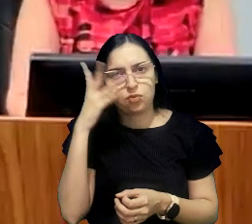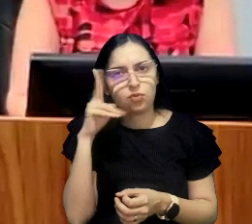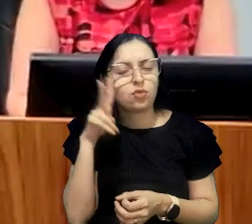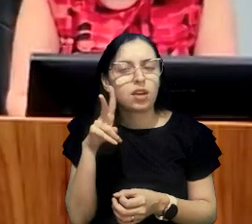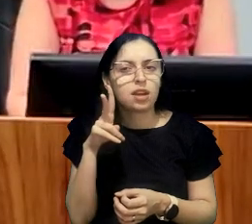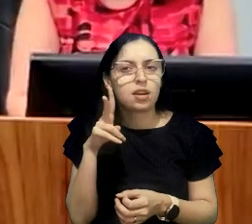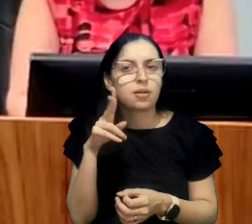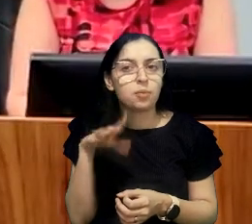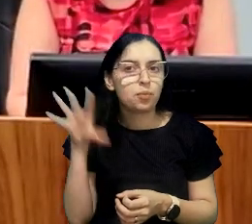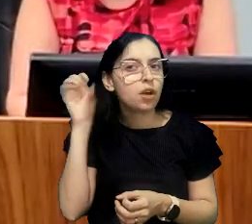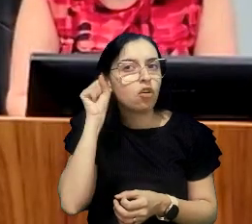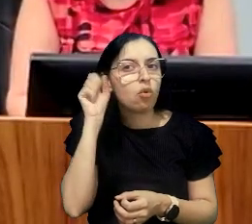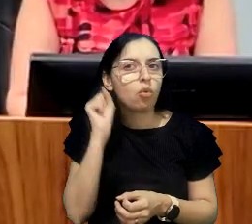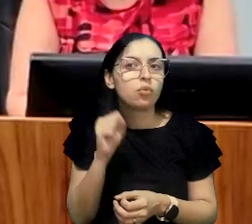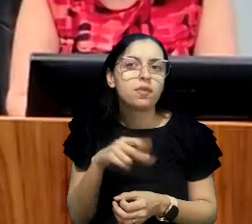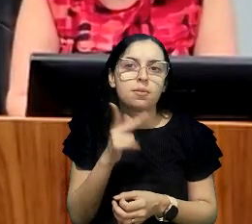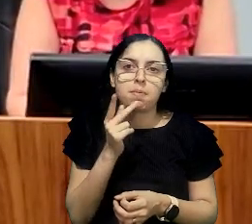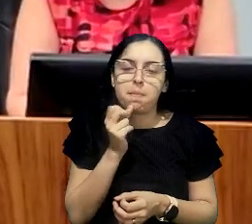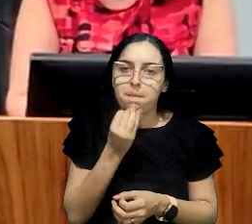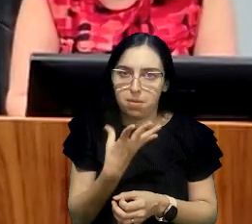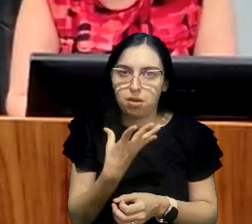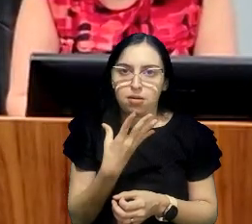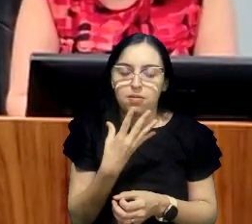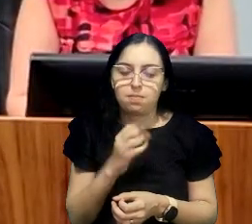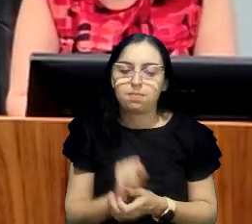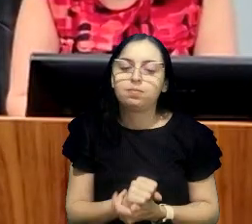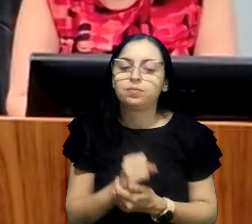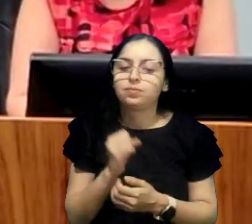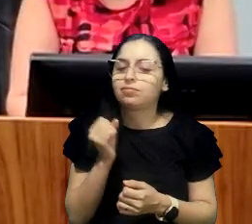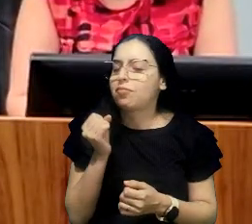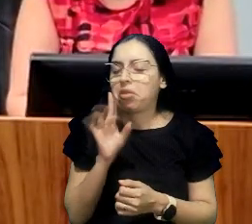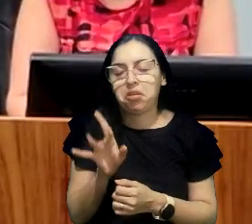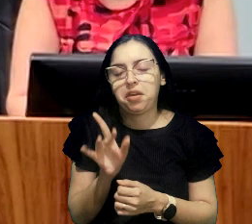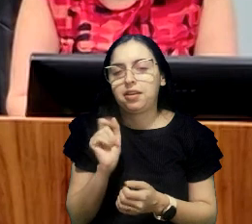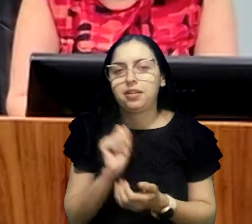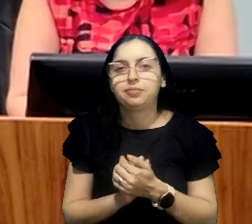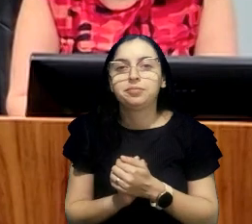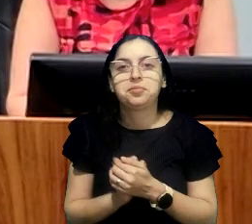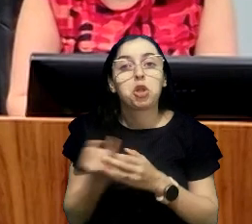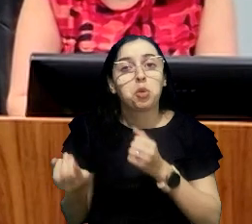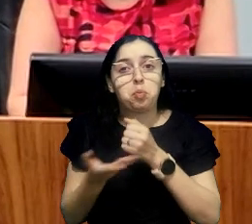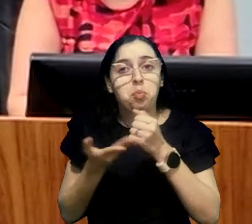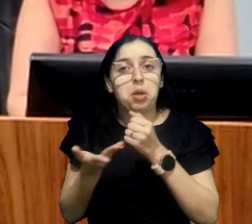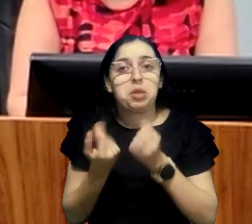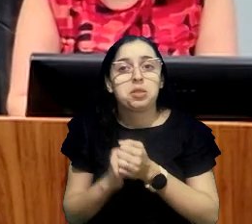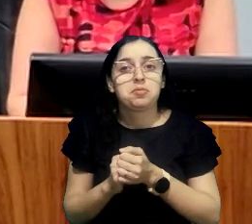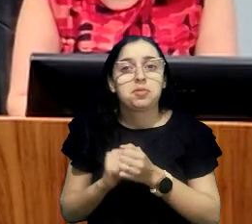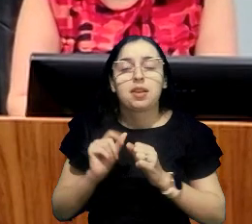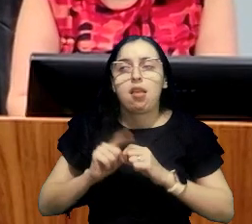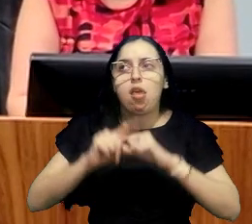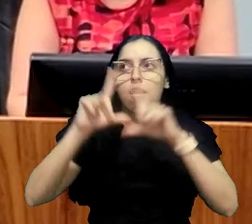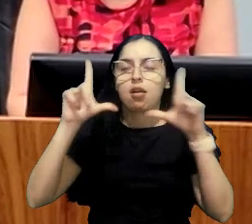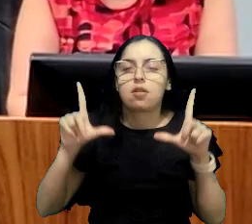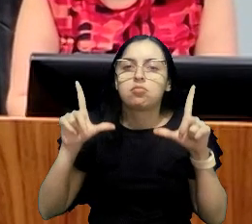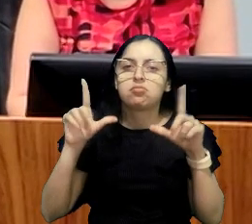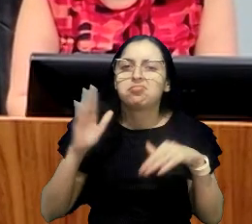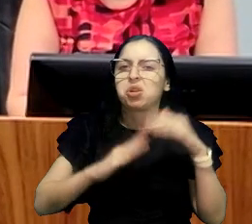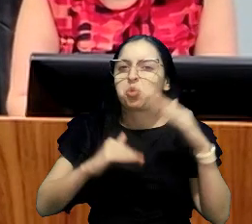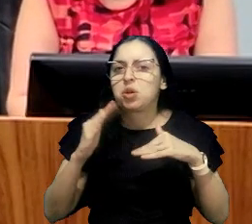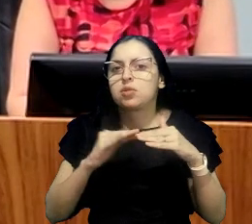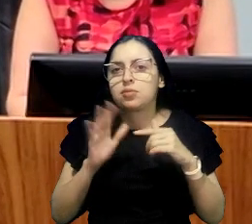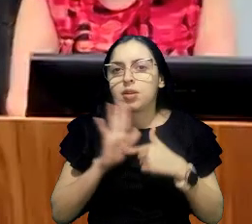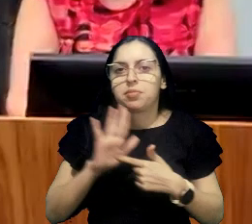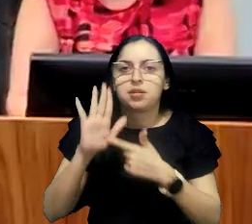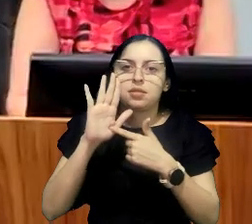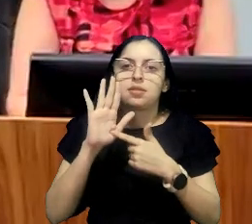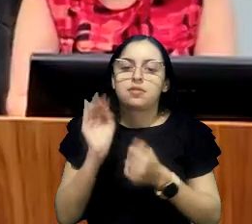Mas vocês me ouvem bem? Bem, super bem. Ah, então tá bom. Acho que isso é o principal. A minha imagem, eu liguei a câmera também em algum momento. Acho que ela deve aparecer